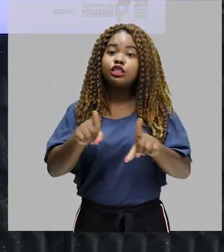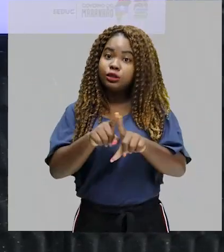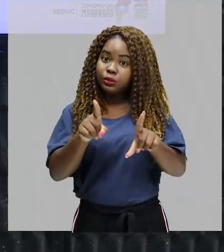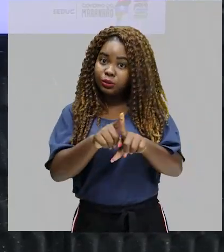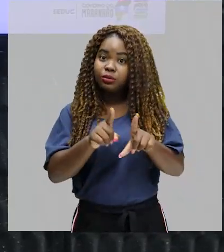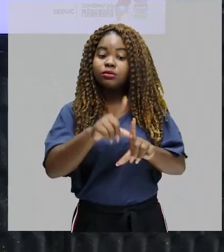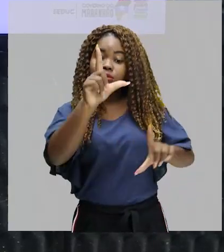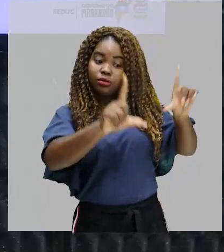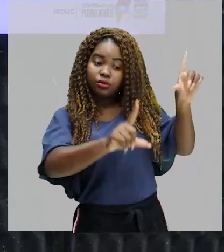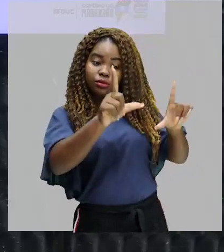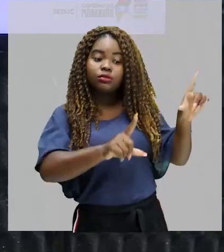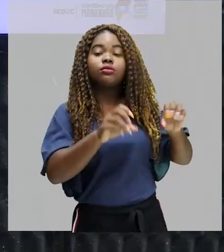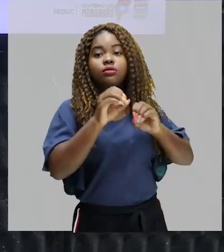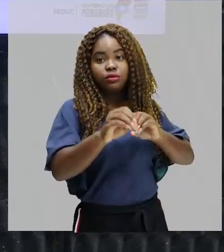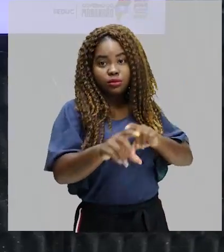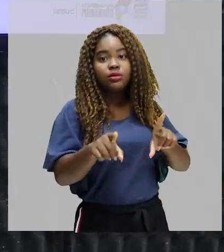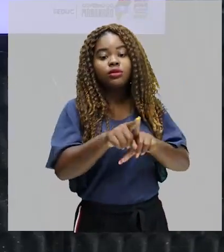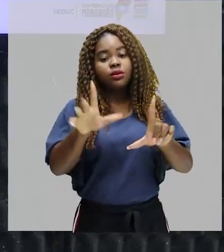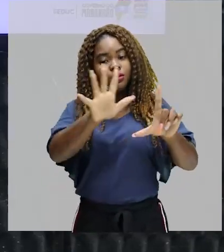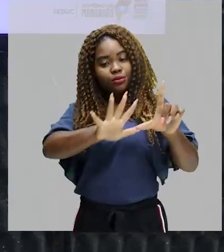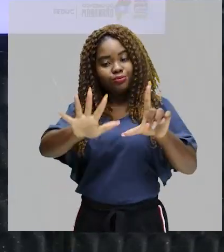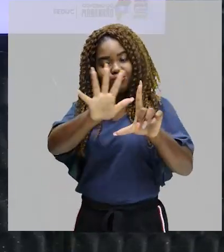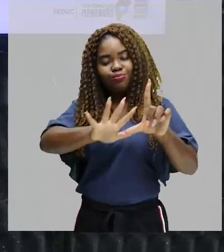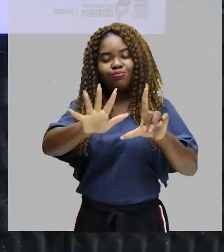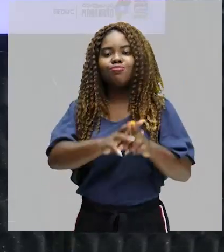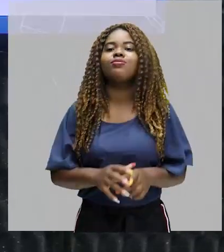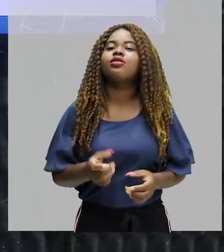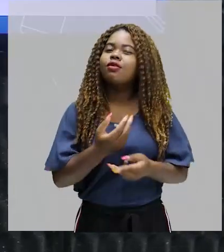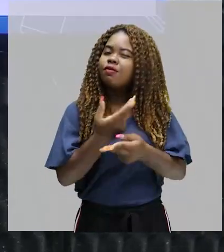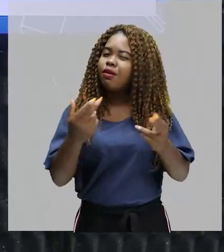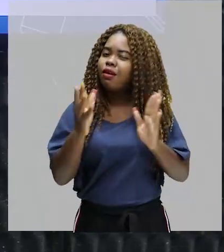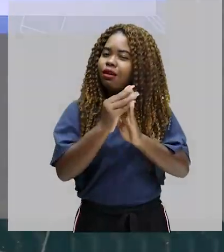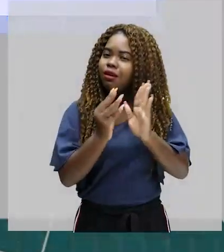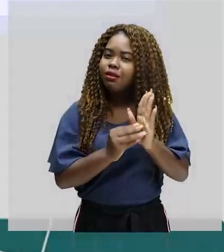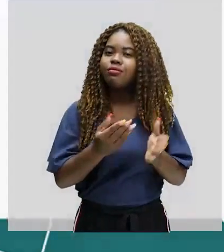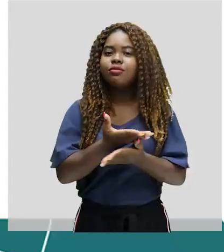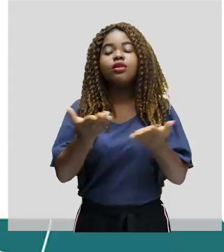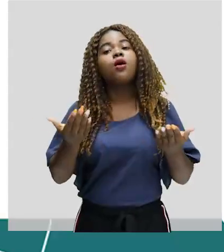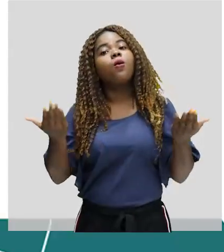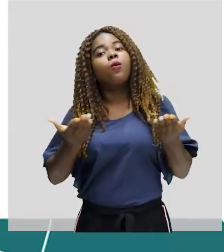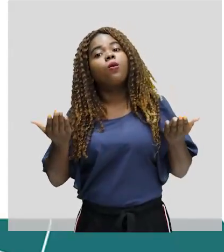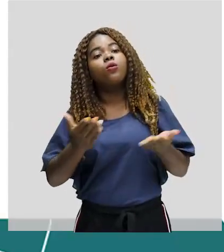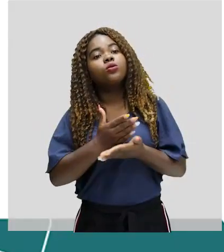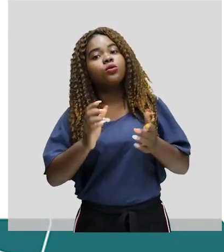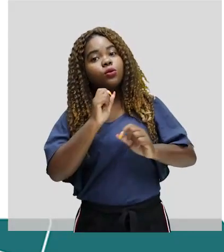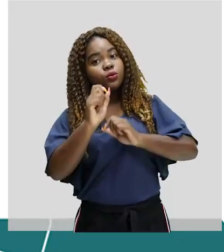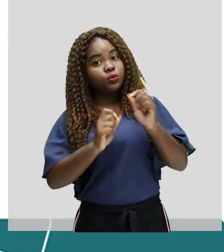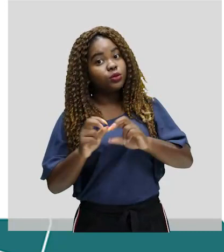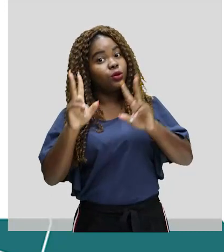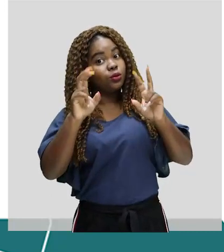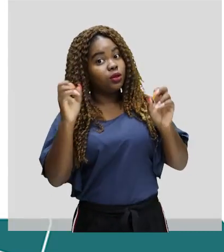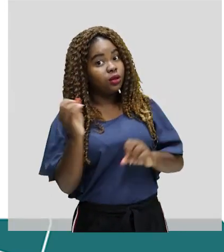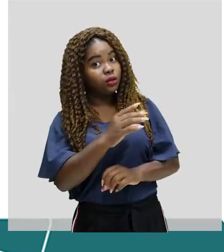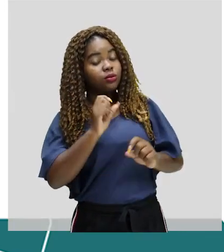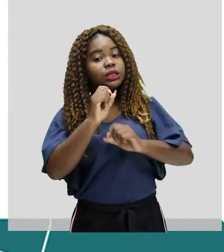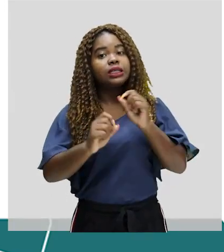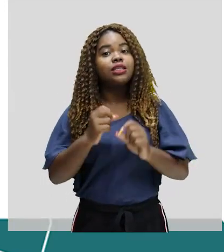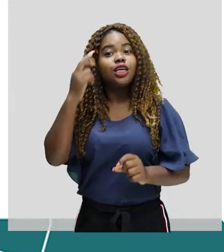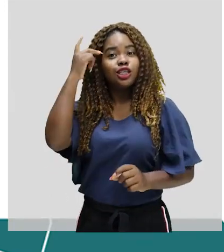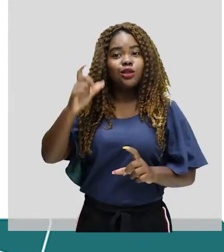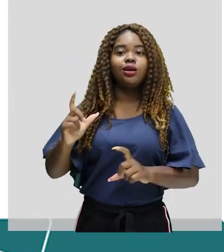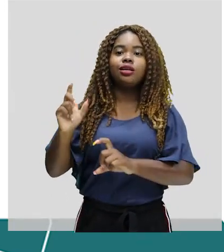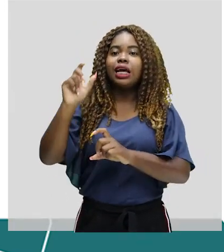Educação e no portal do estudante que tem muito conteúdo para vocês. E hoje vamos começar com um tema novo, vamos falar sobre história em